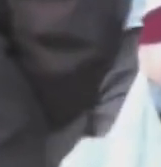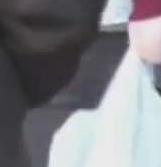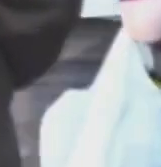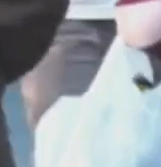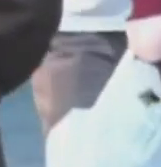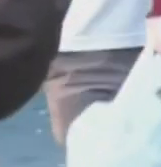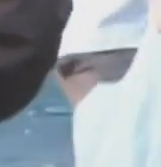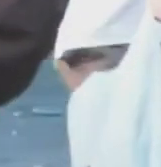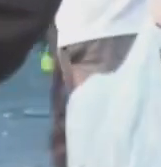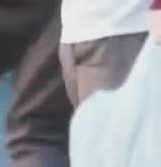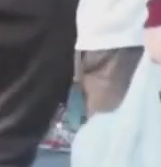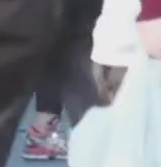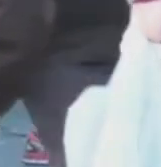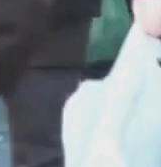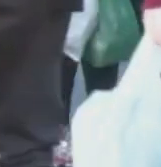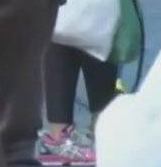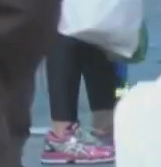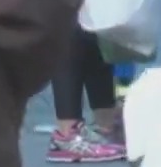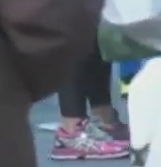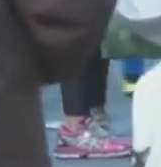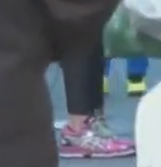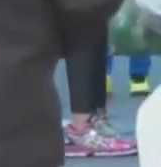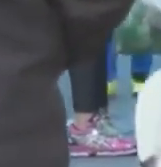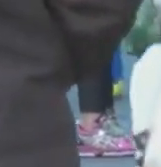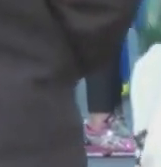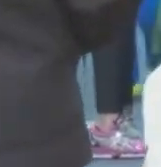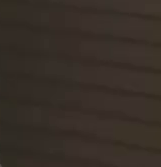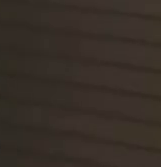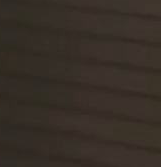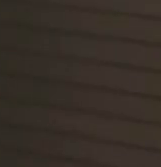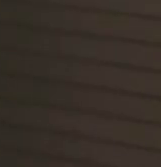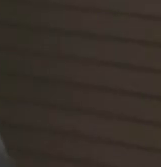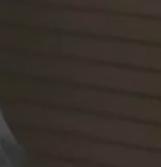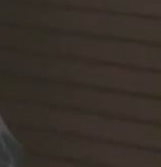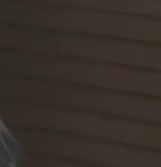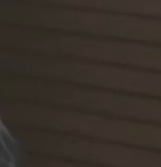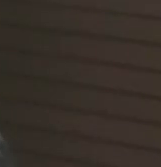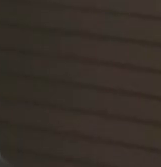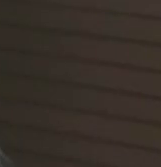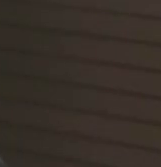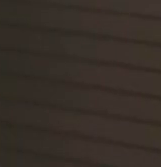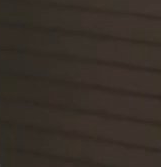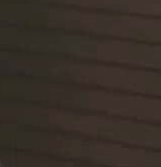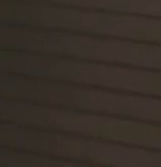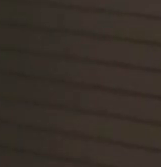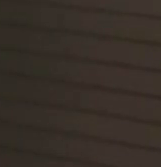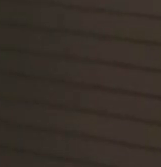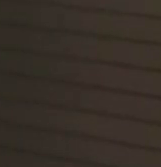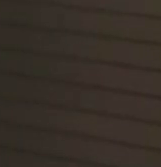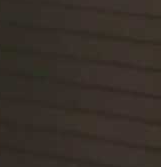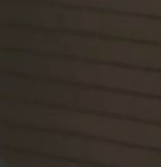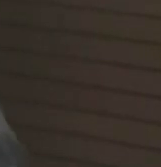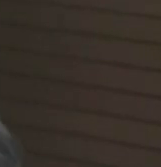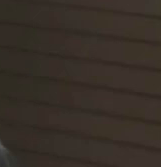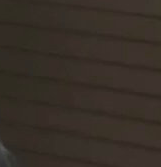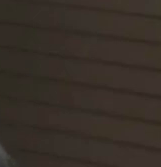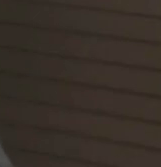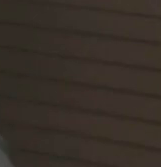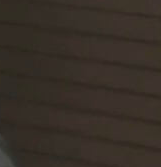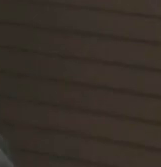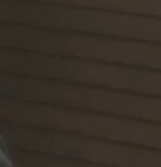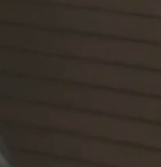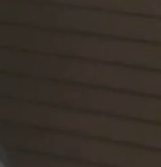condenadas por terem praticado crimes contra idosos fazemos políticas públicas para que a sociedade